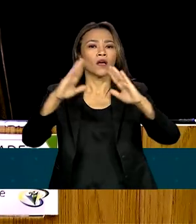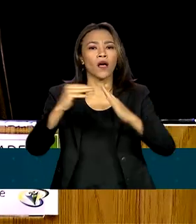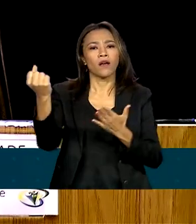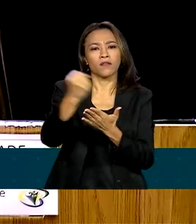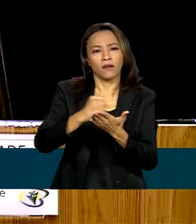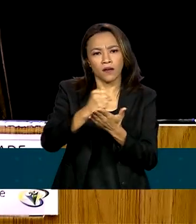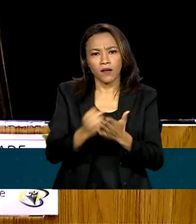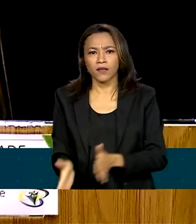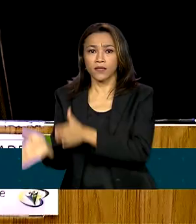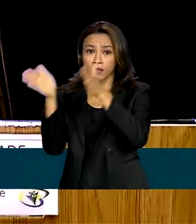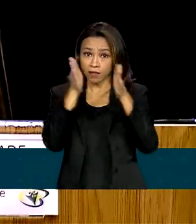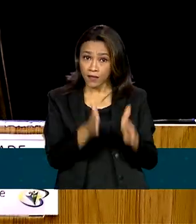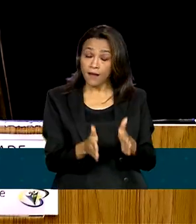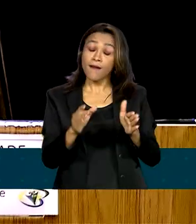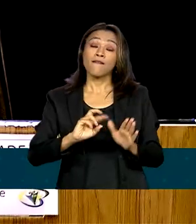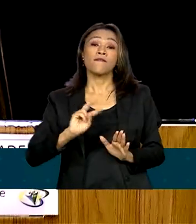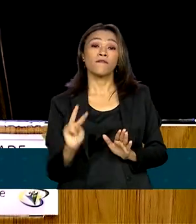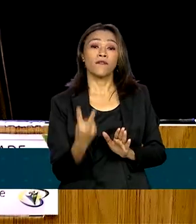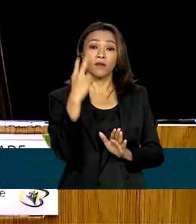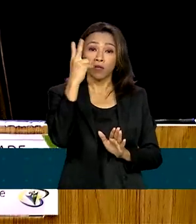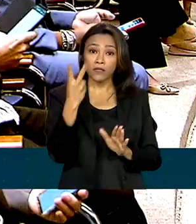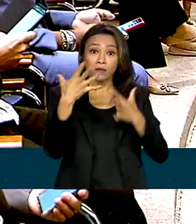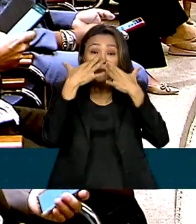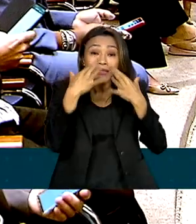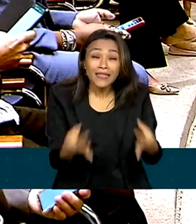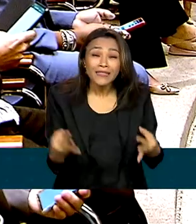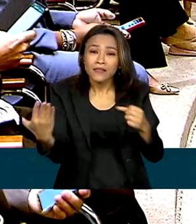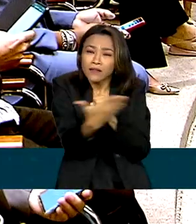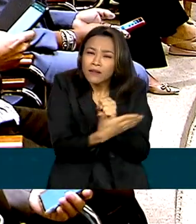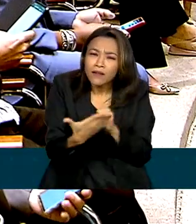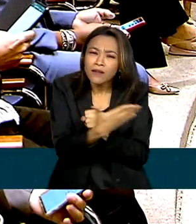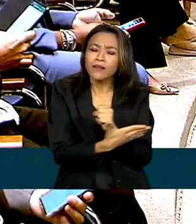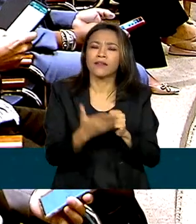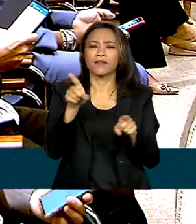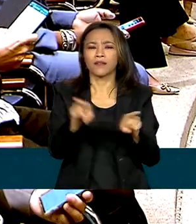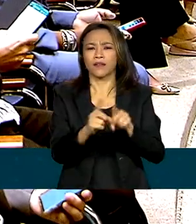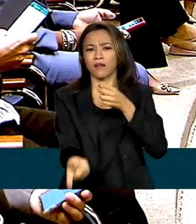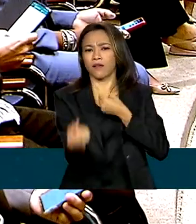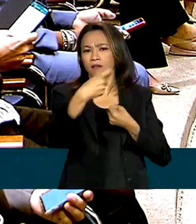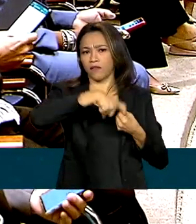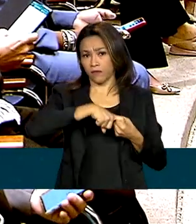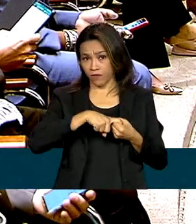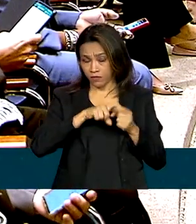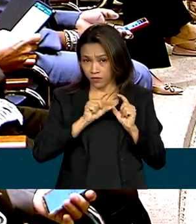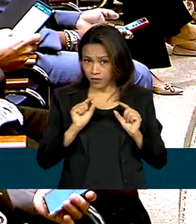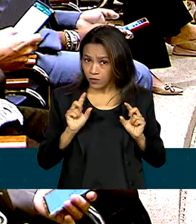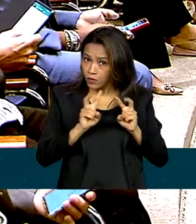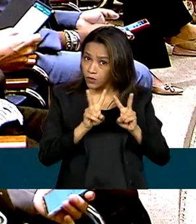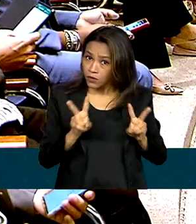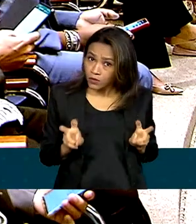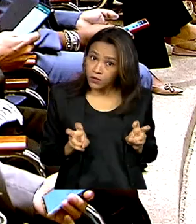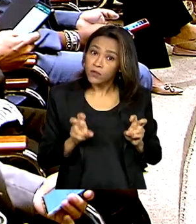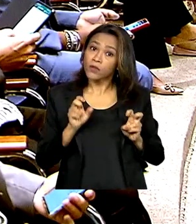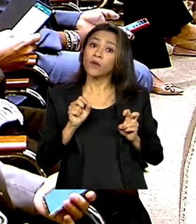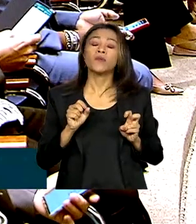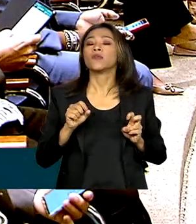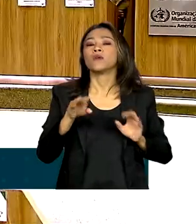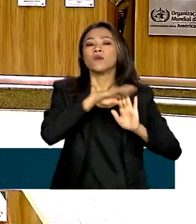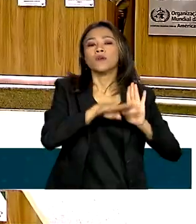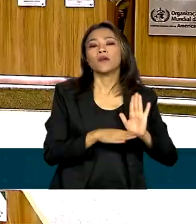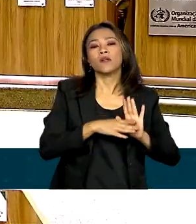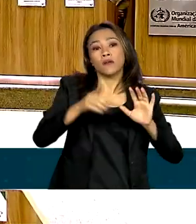a valorização da atenção básica e também a retomada em novas bases do mais médicos.